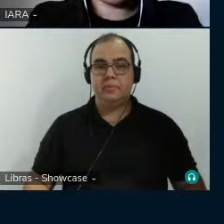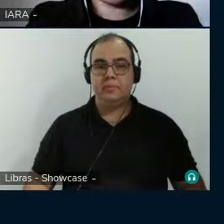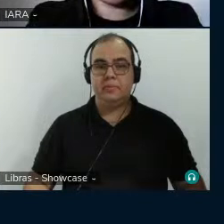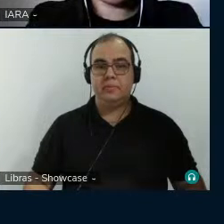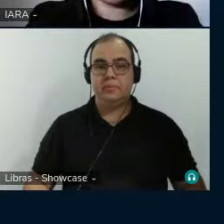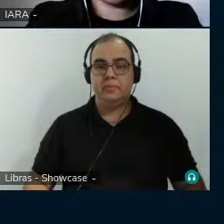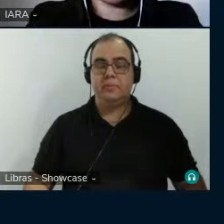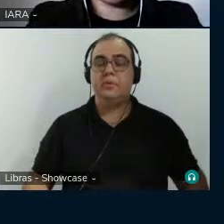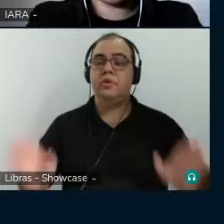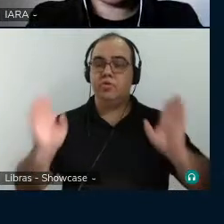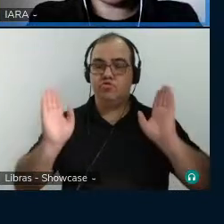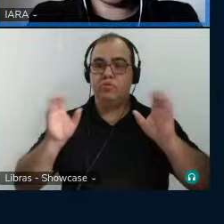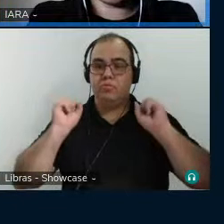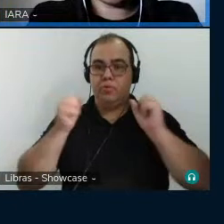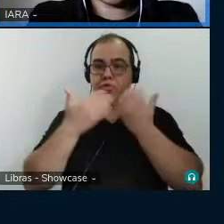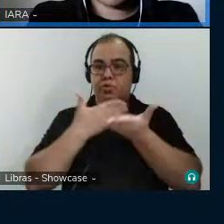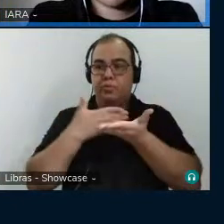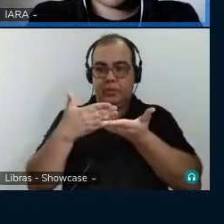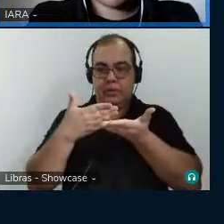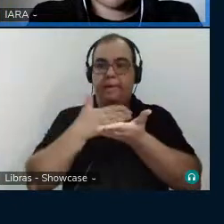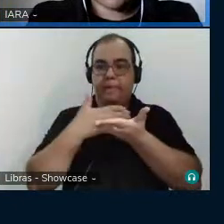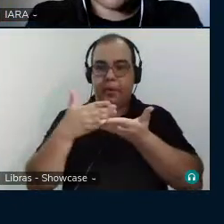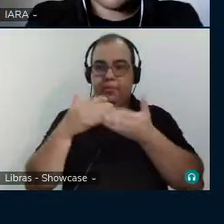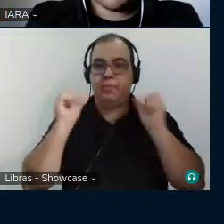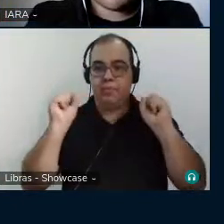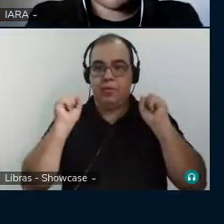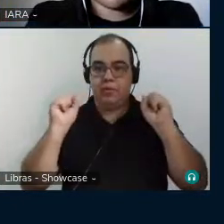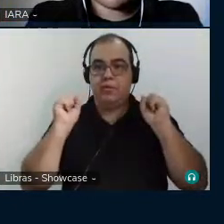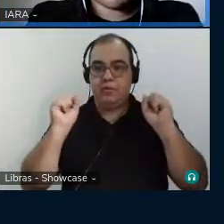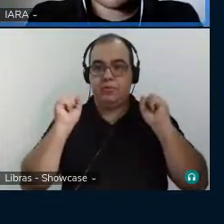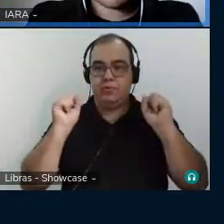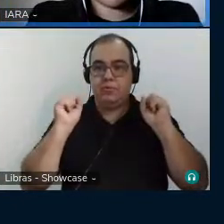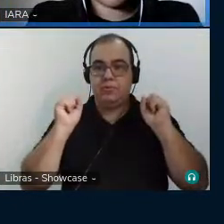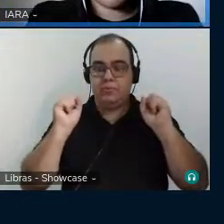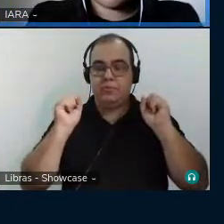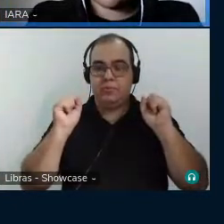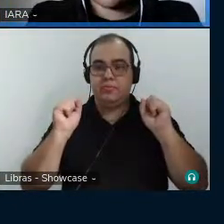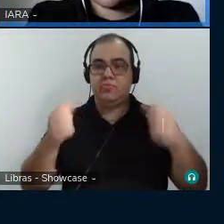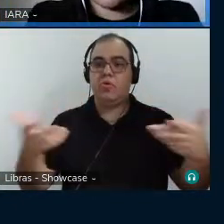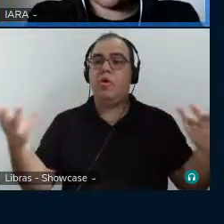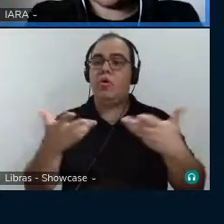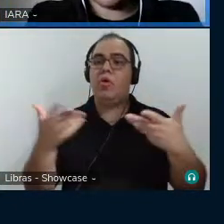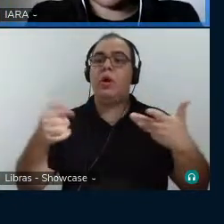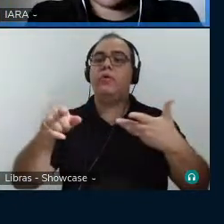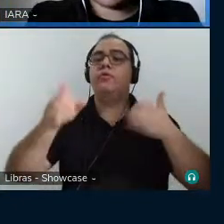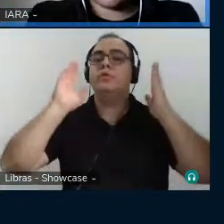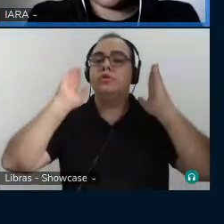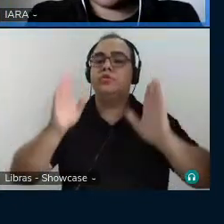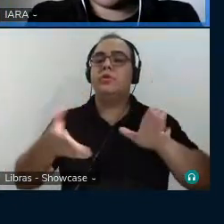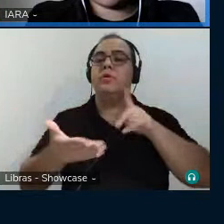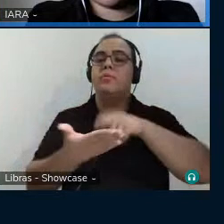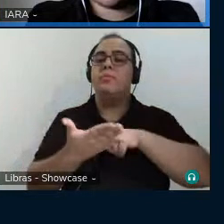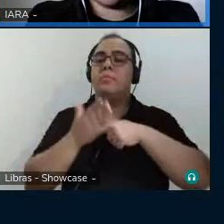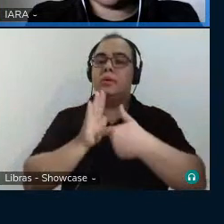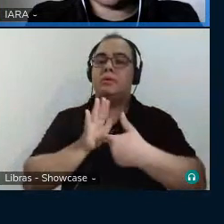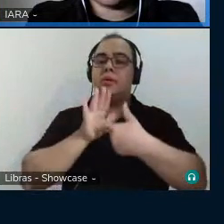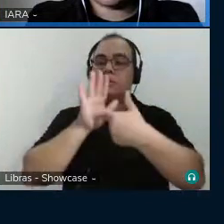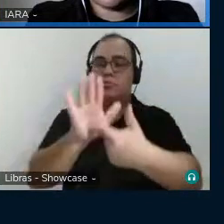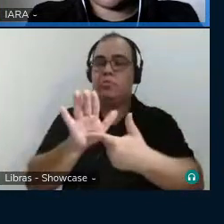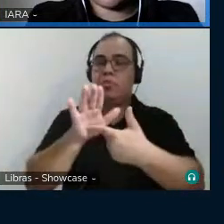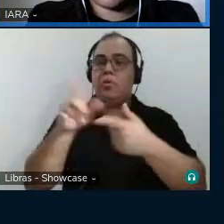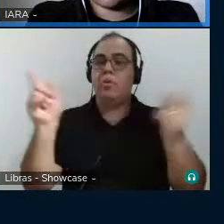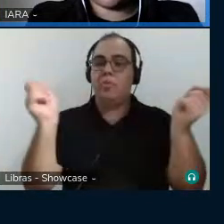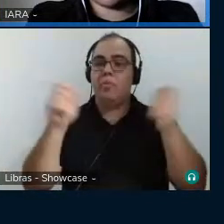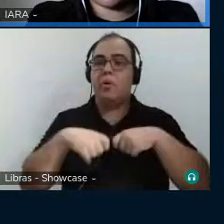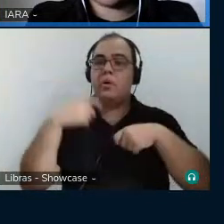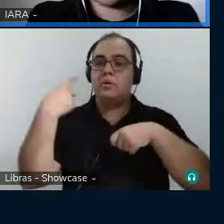Já posso? Só um minutinho. Agora você já está como apresentador, tá? Vou colocar